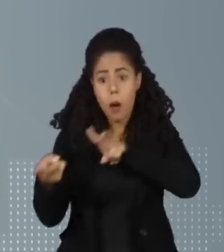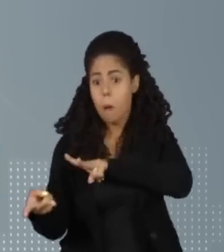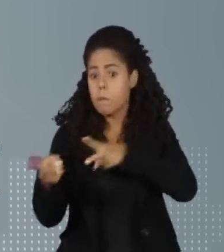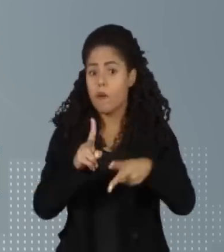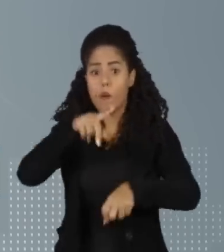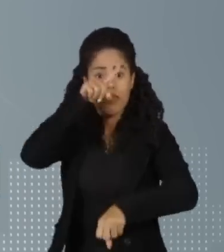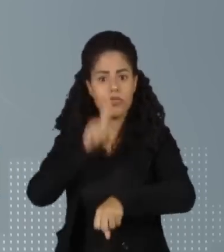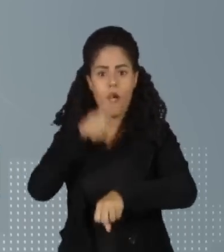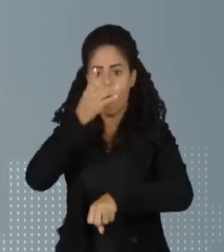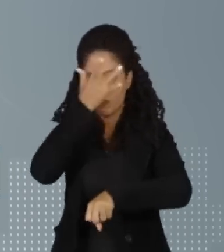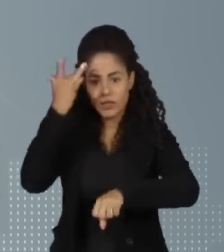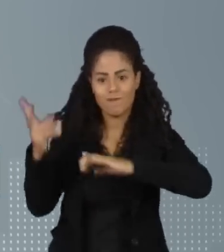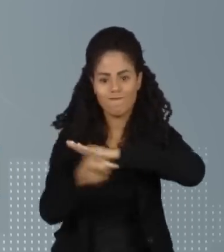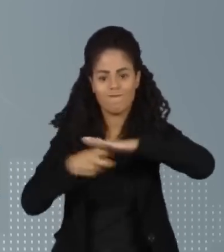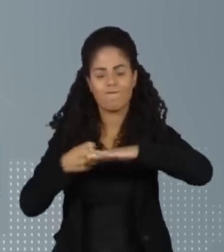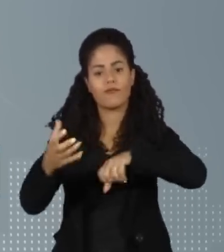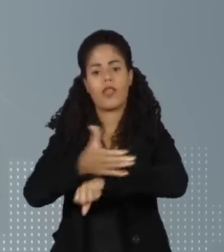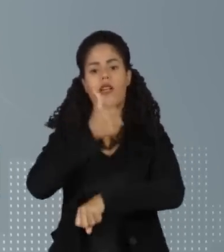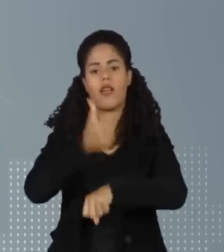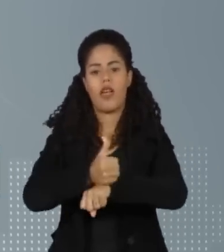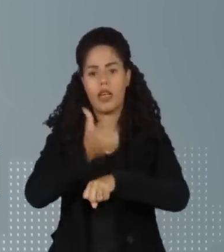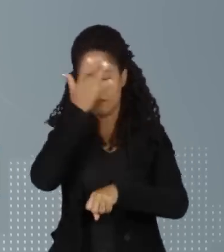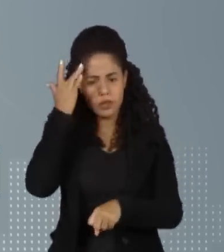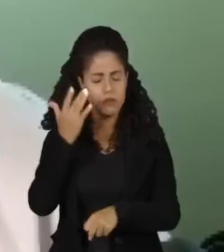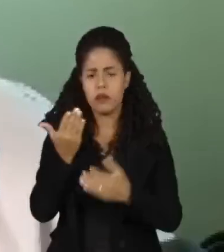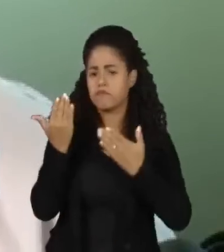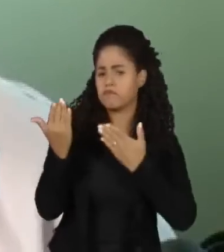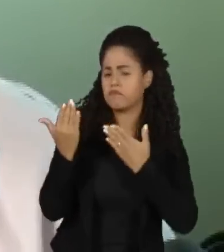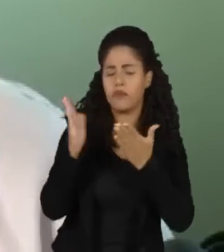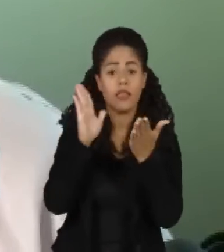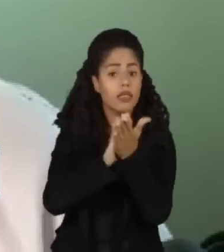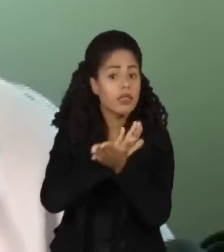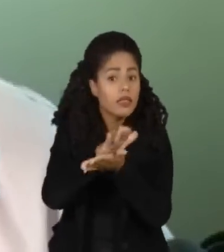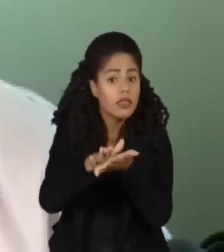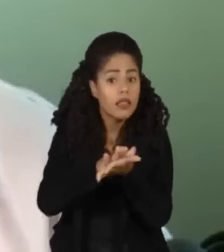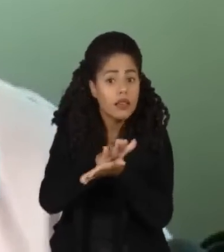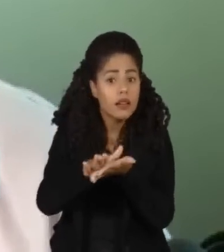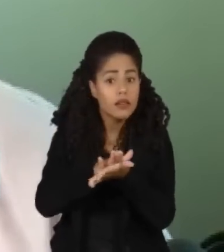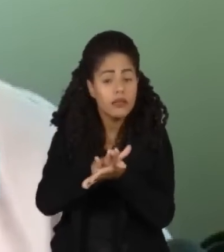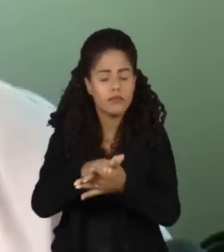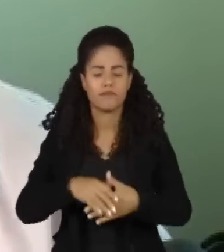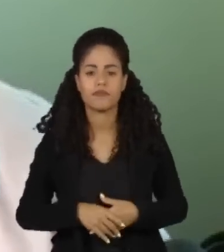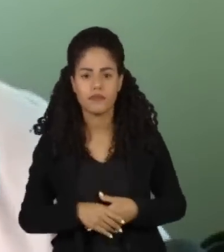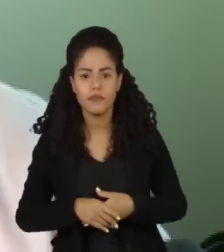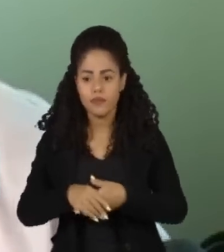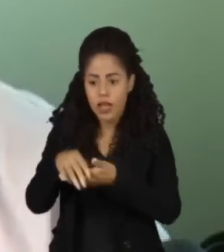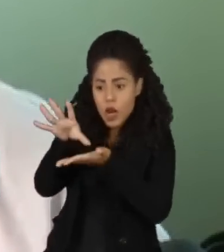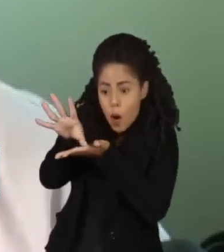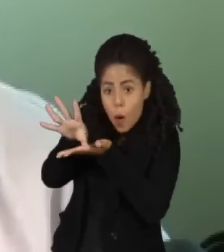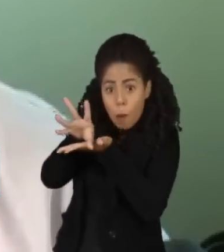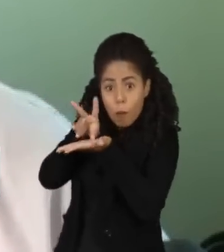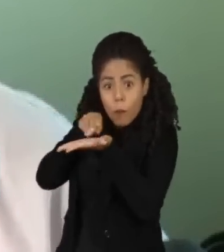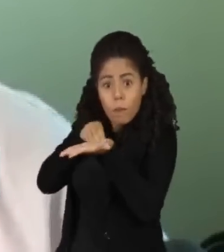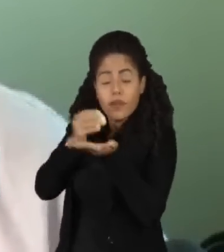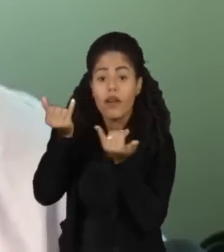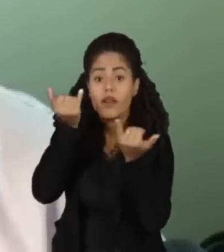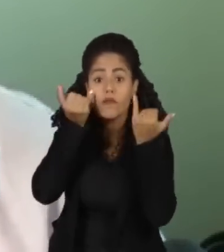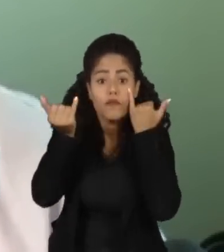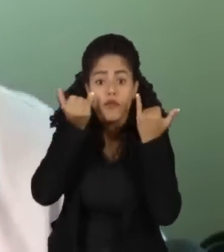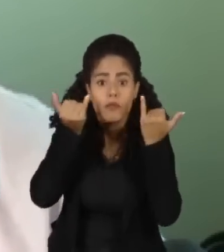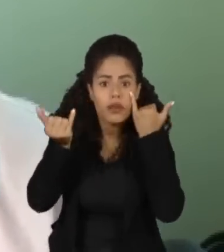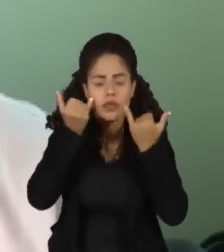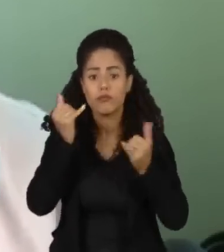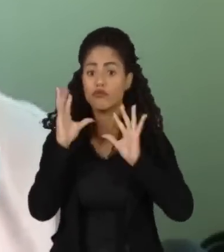para a conta de um golpista sem que o usuário desconfie. Você tem uma ideia, ele coleta dados como extrato,